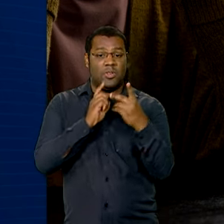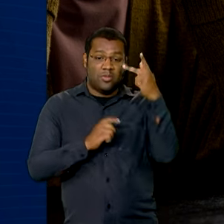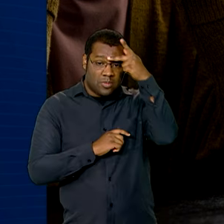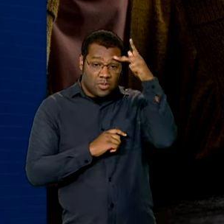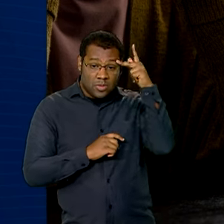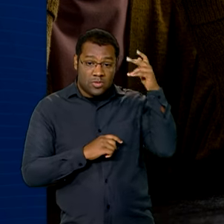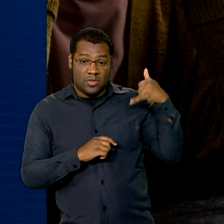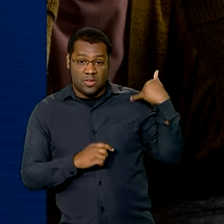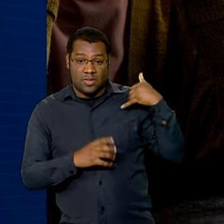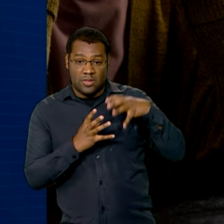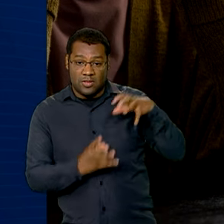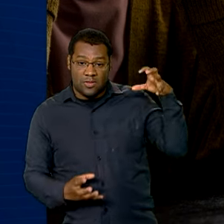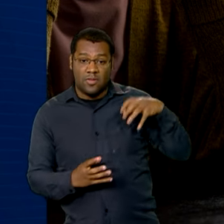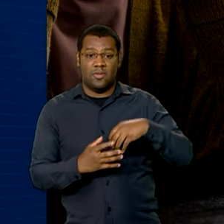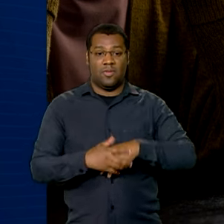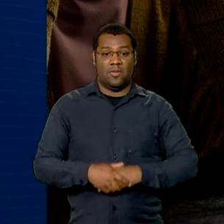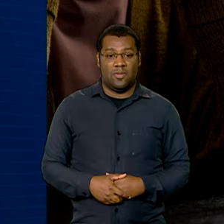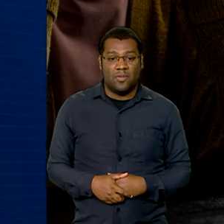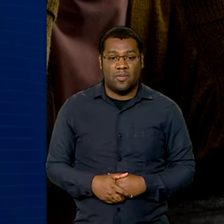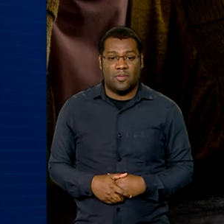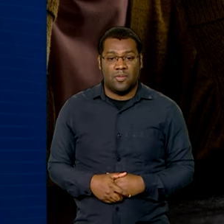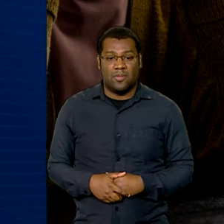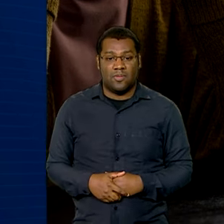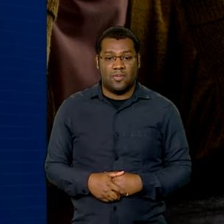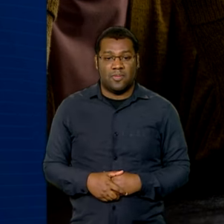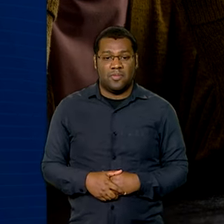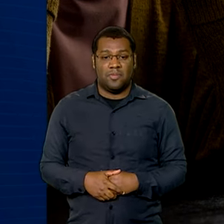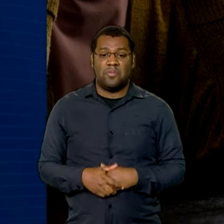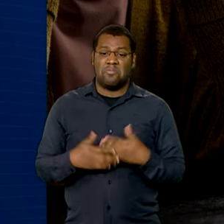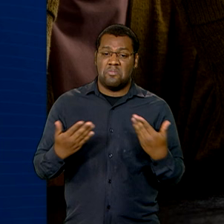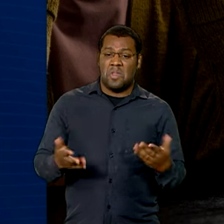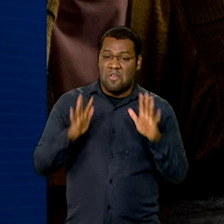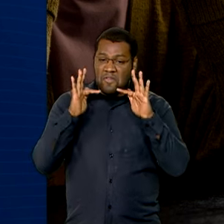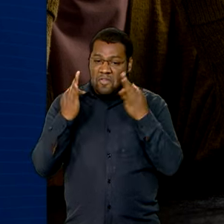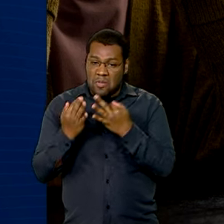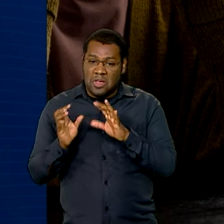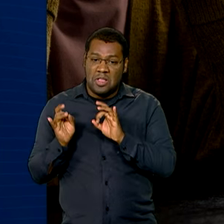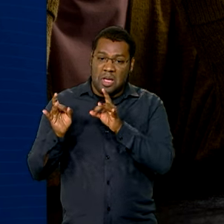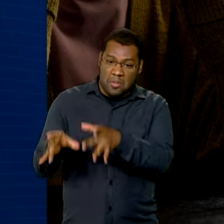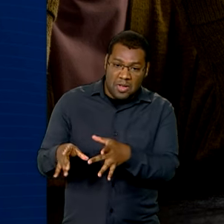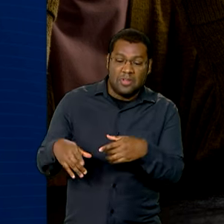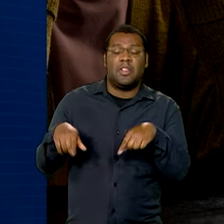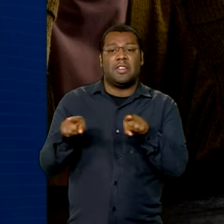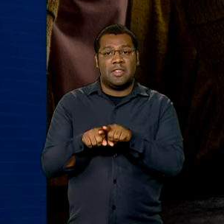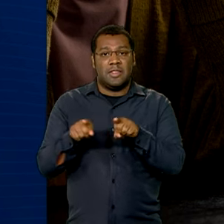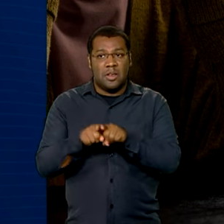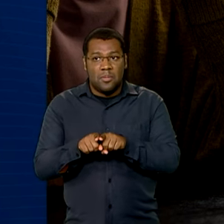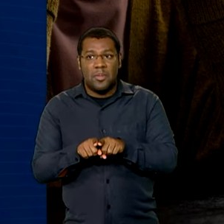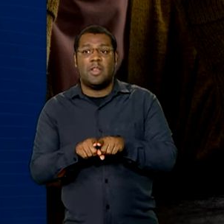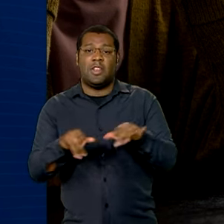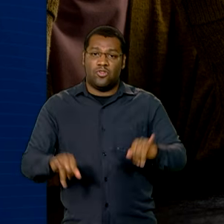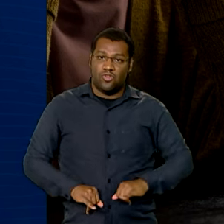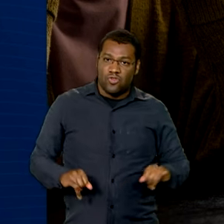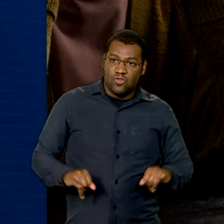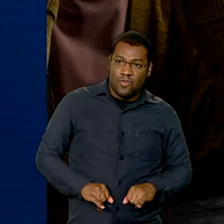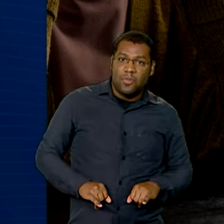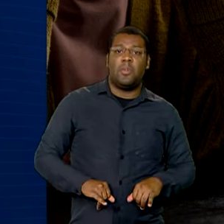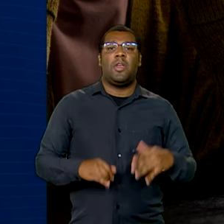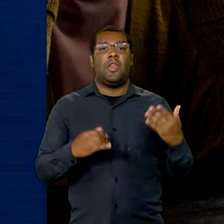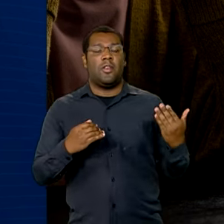principais tipos estão negligência ou abandono, violência psicológica, violência